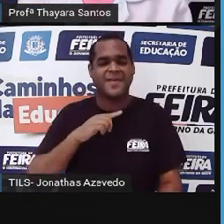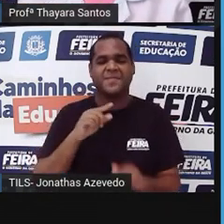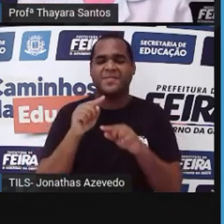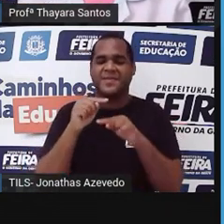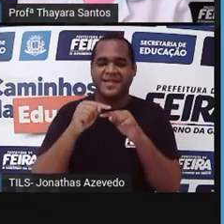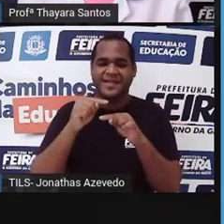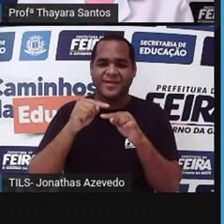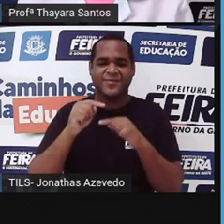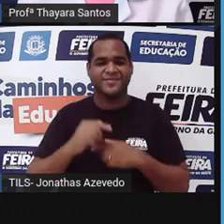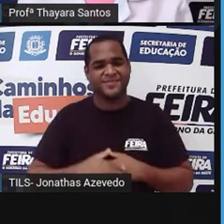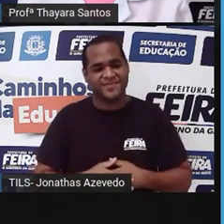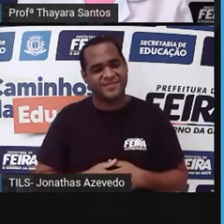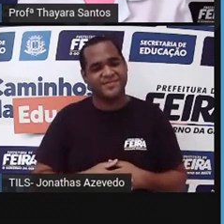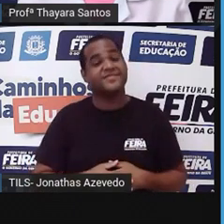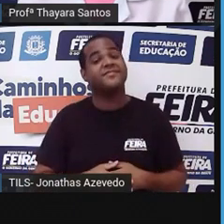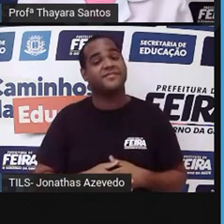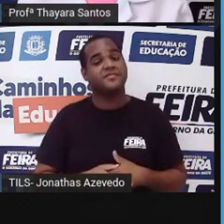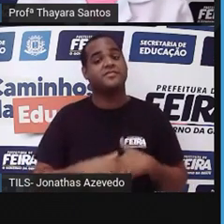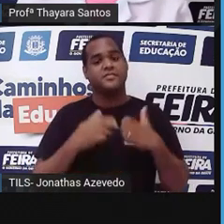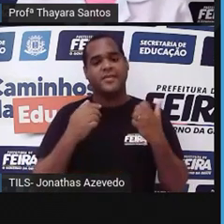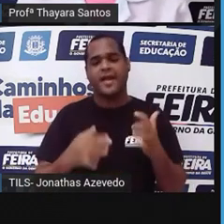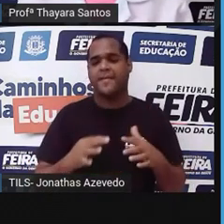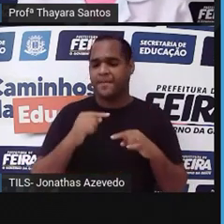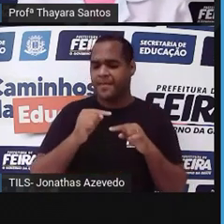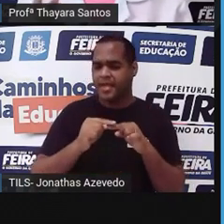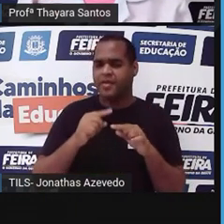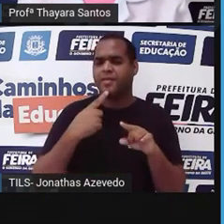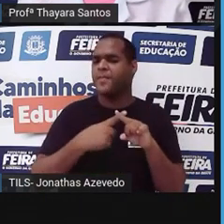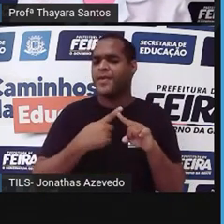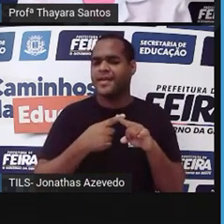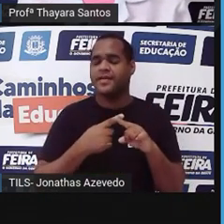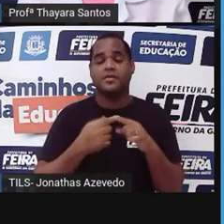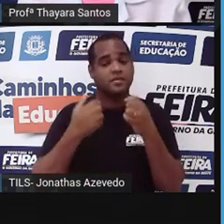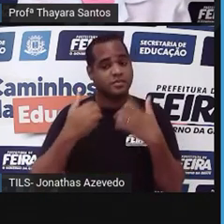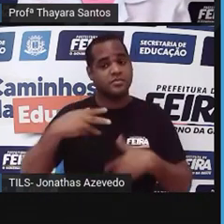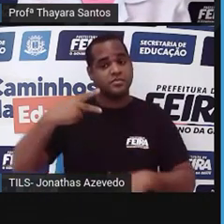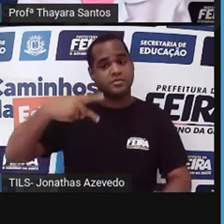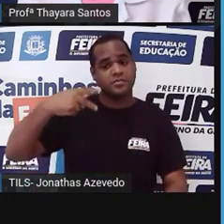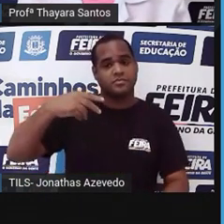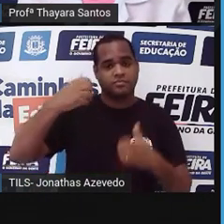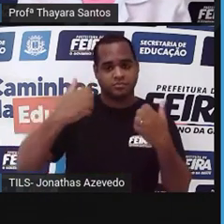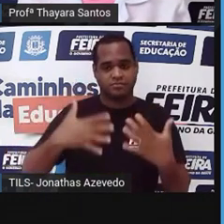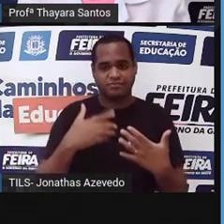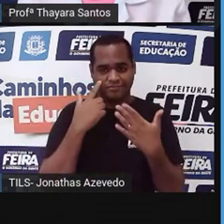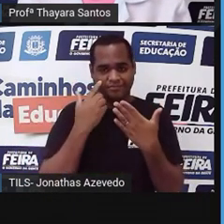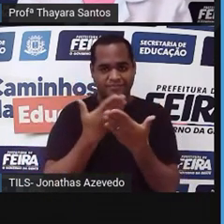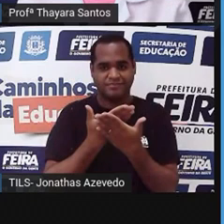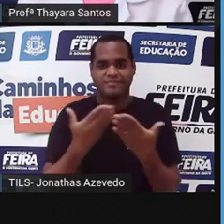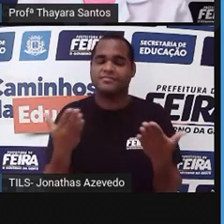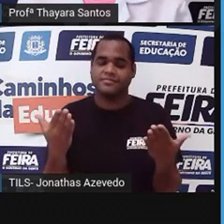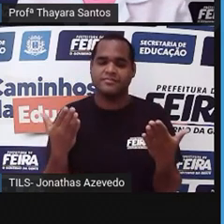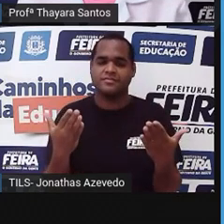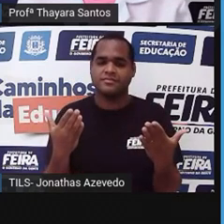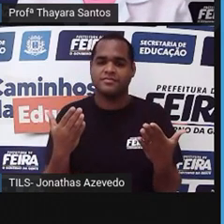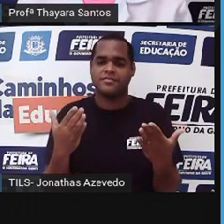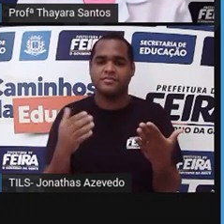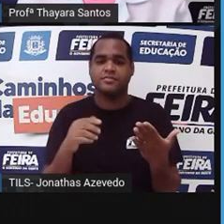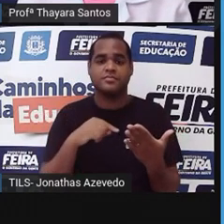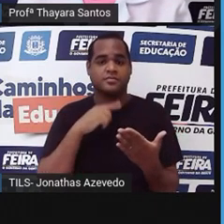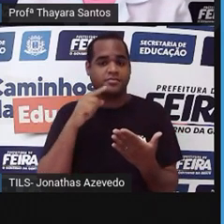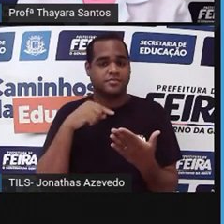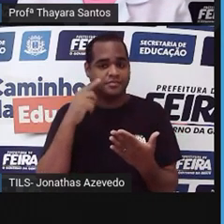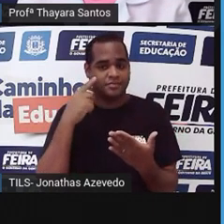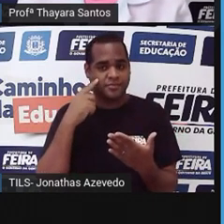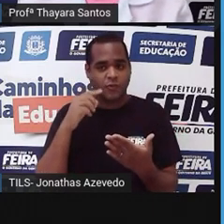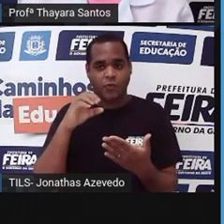pequenininhas. E elas são de pequeno porte justamente por essa segunda característica que eu botei pra vocês. Essas plantas elas não